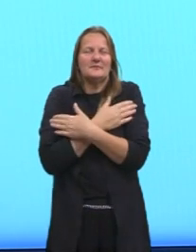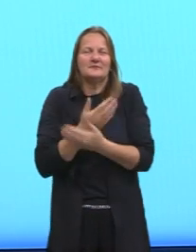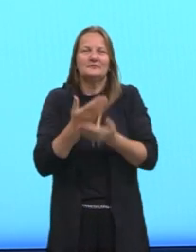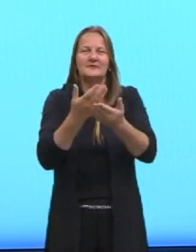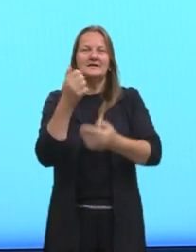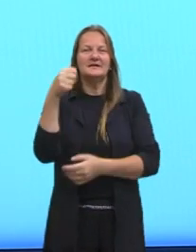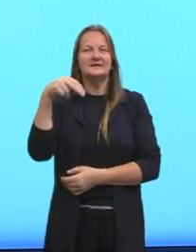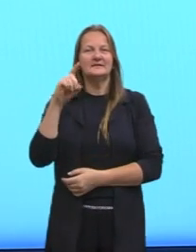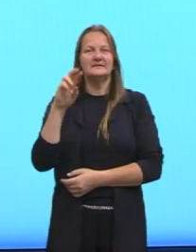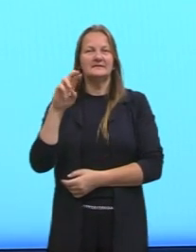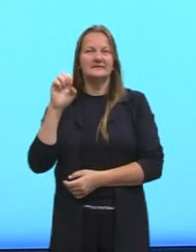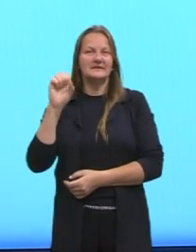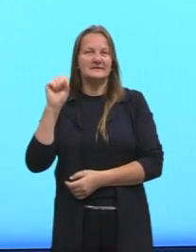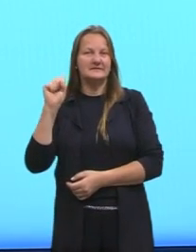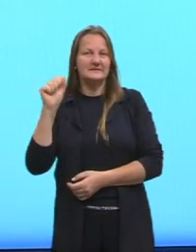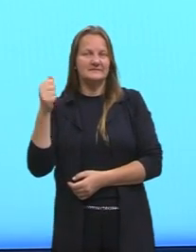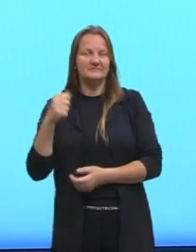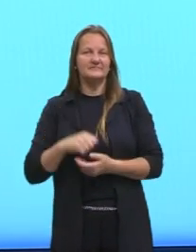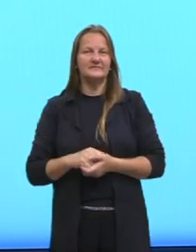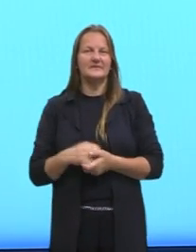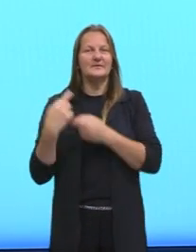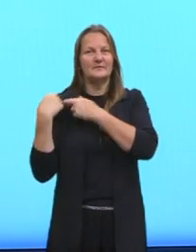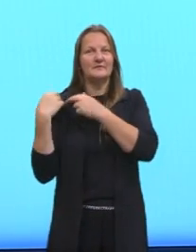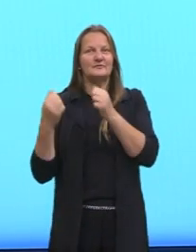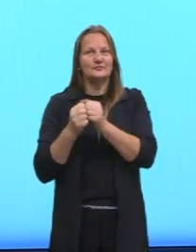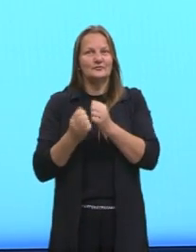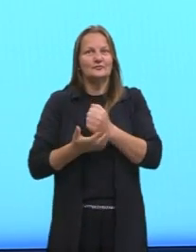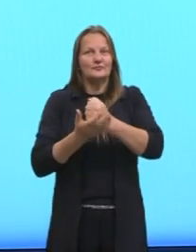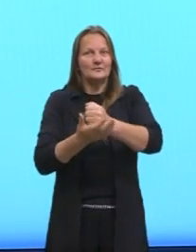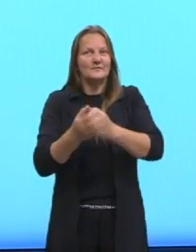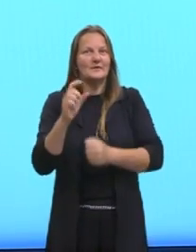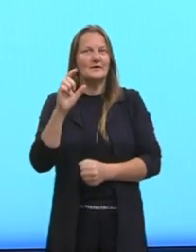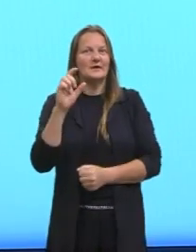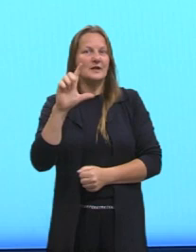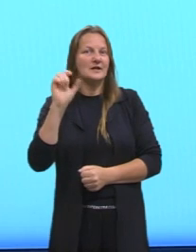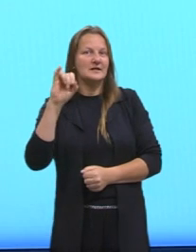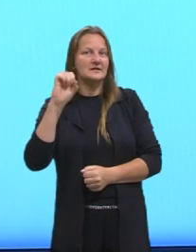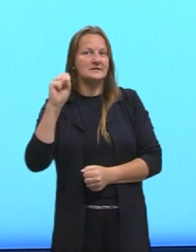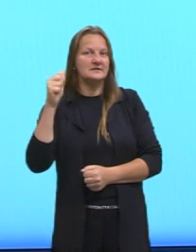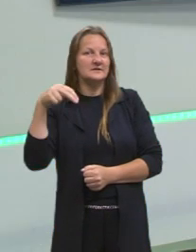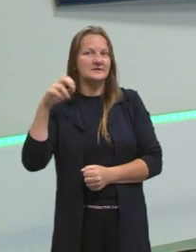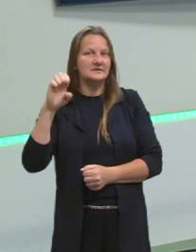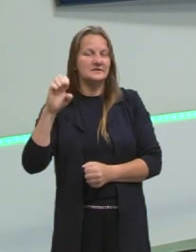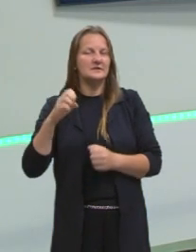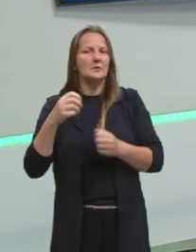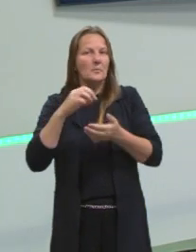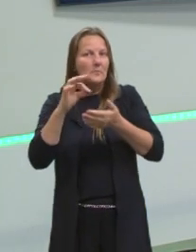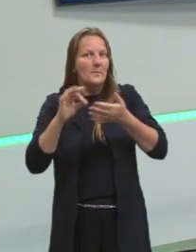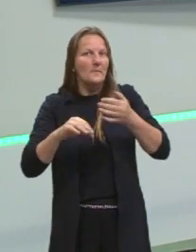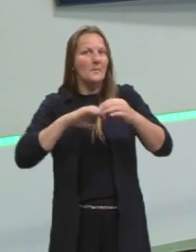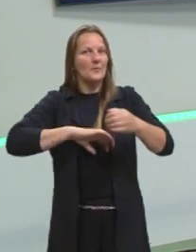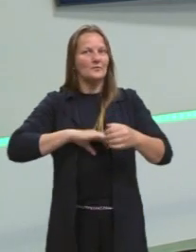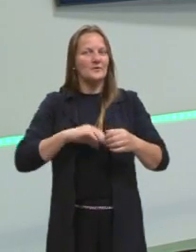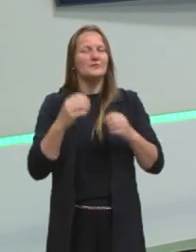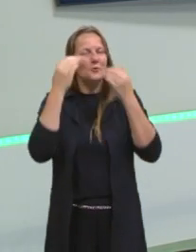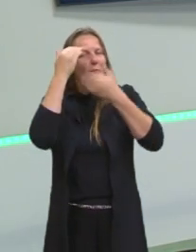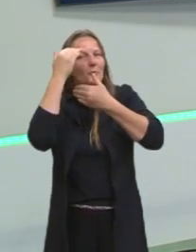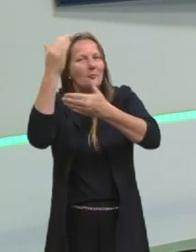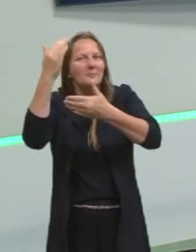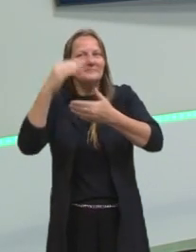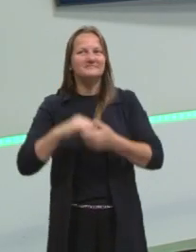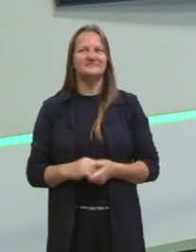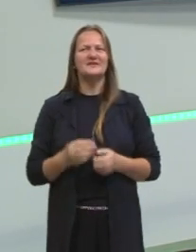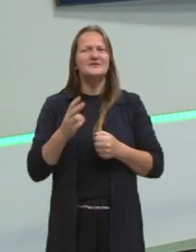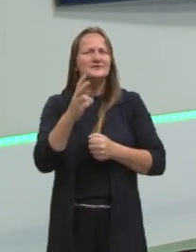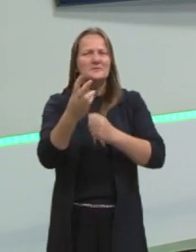curadora, e também um abraço e um baita de um agradecimento para a Lisiane, nossa corretora de português aí. Muito obrigado, Lisiane, sempre